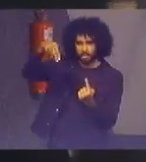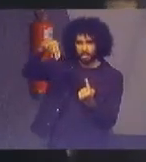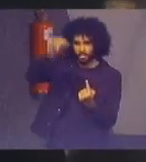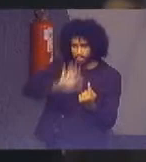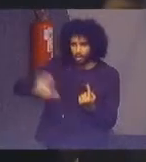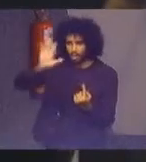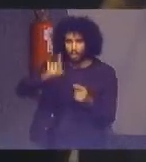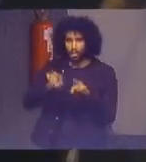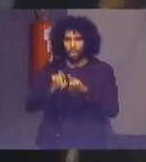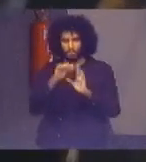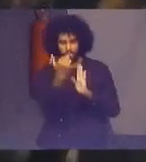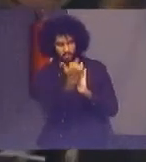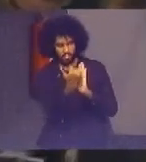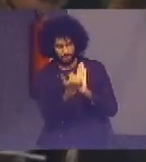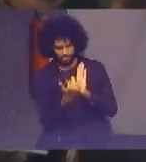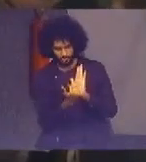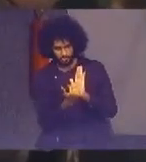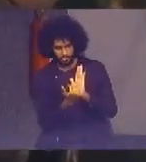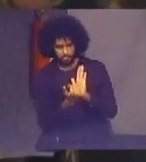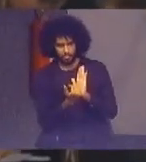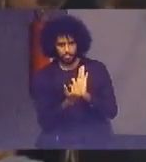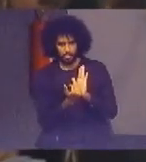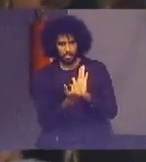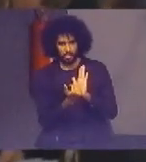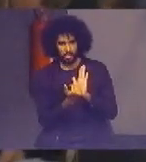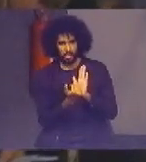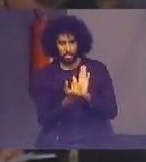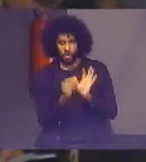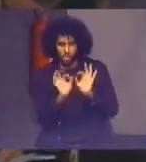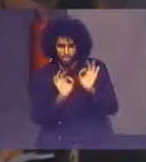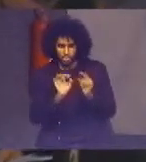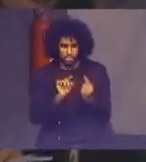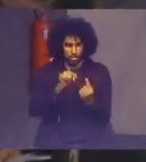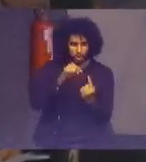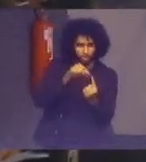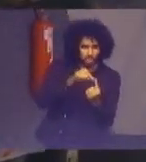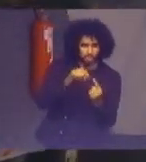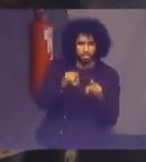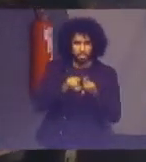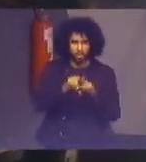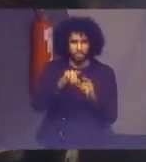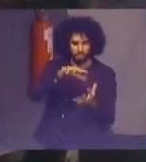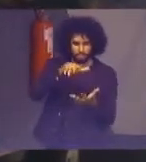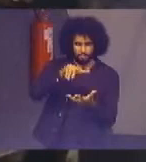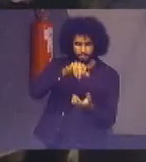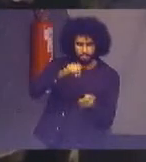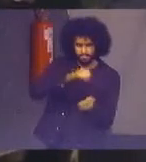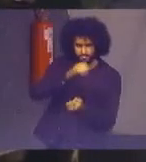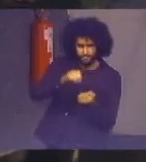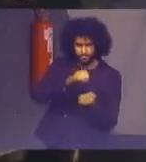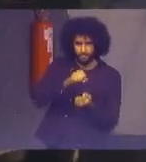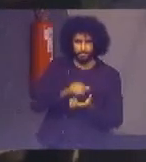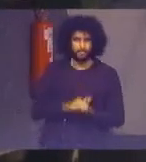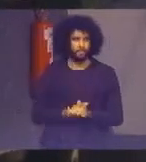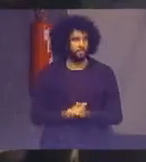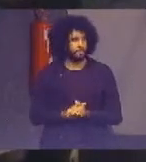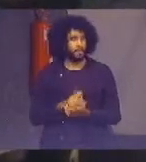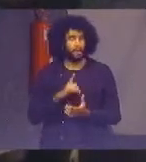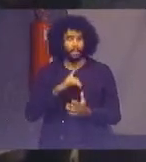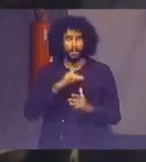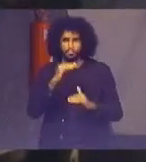normativa, à luz dos objetivos do desenvolvimento sustentável. O aumento da eficiência